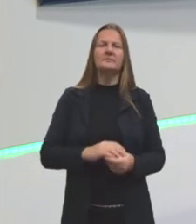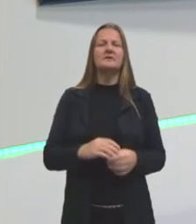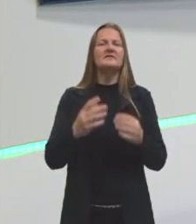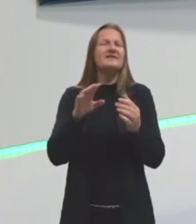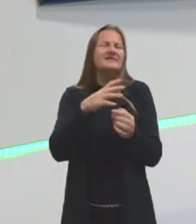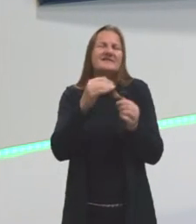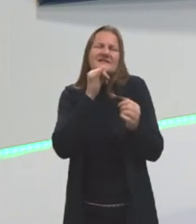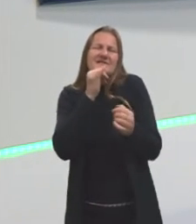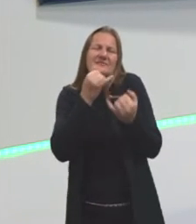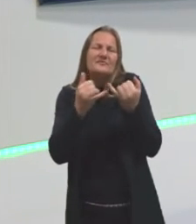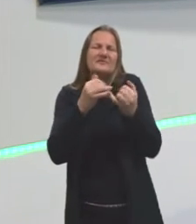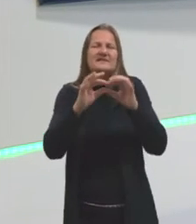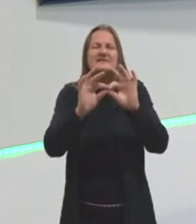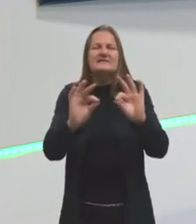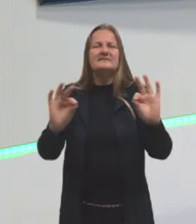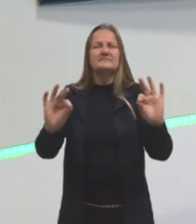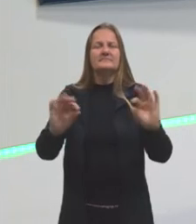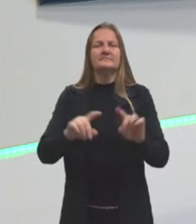simples,